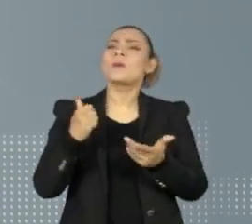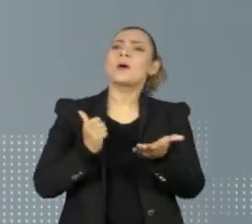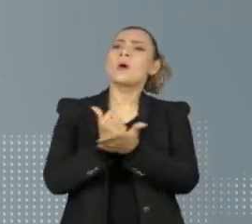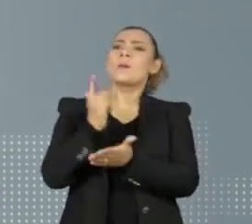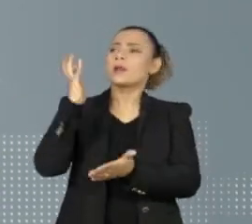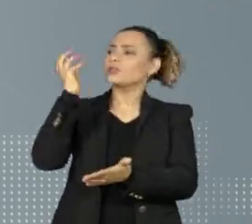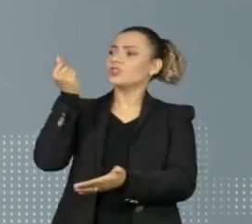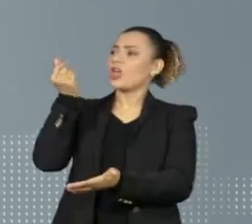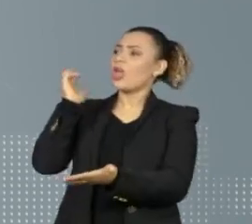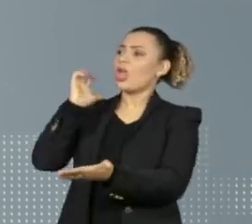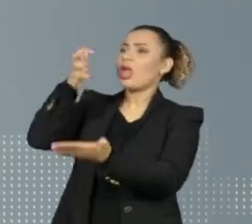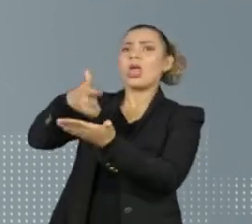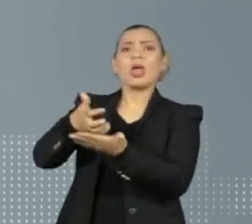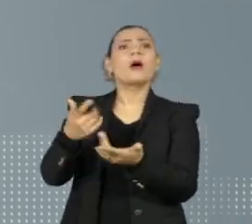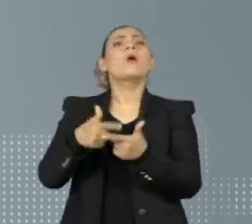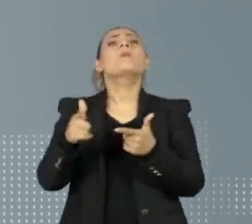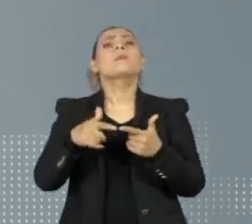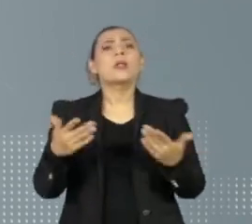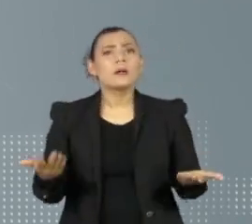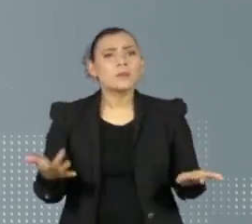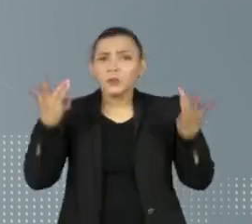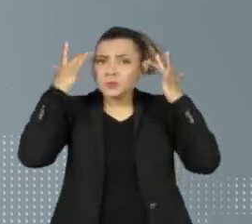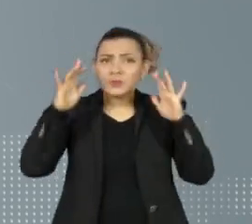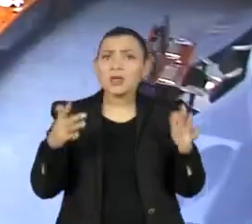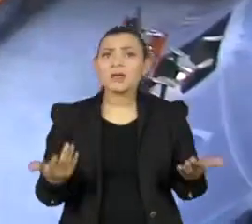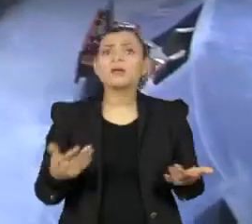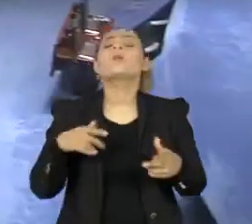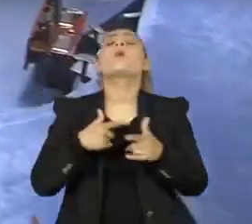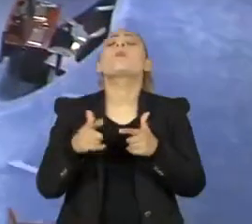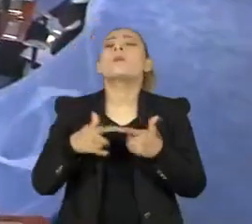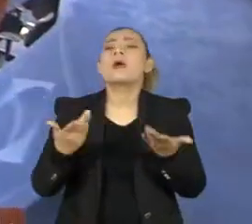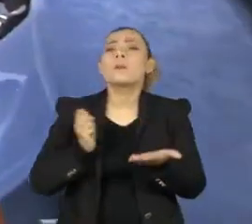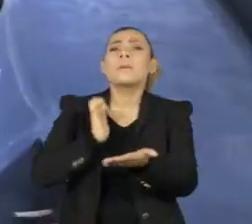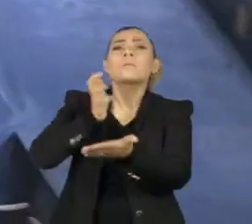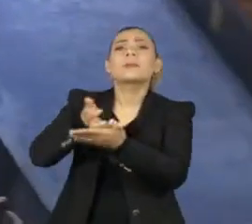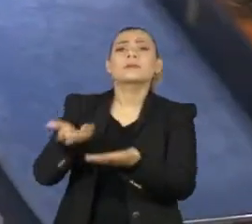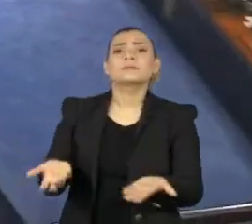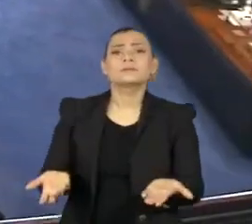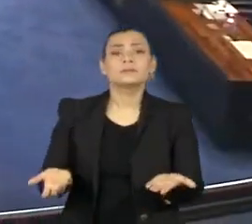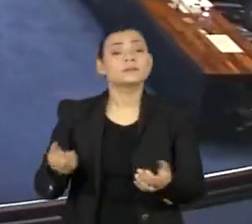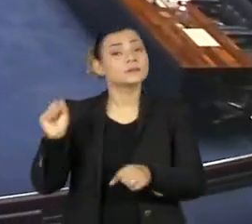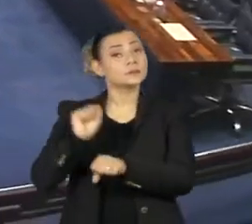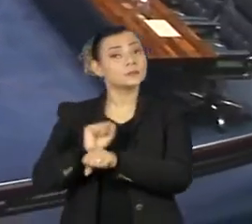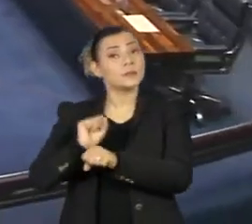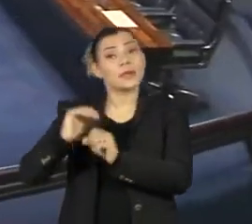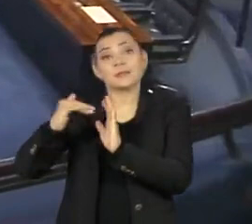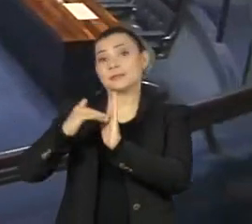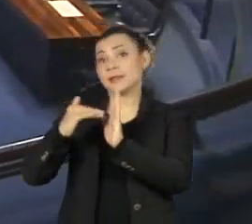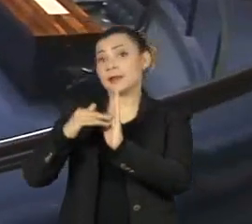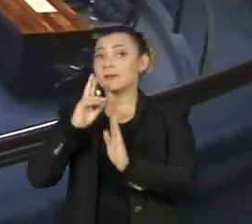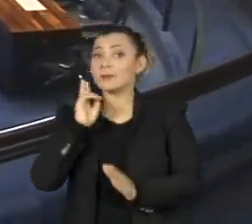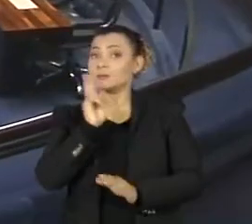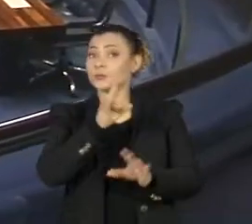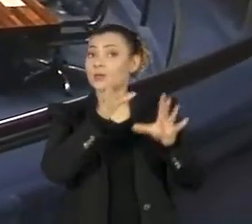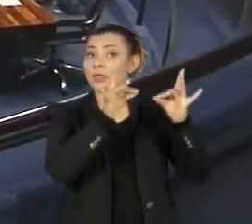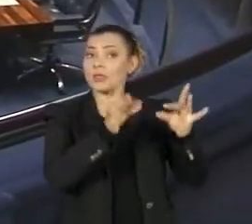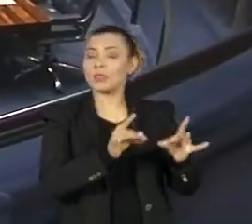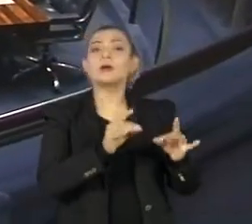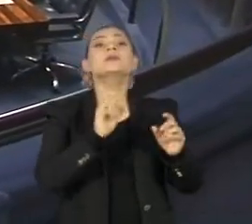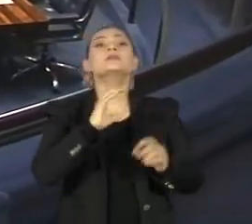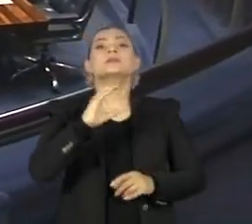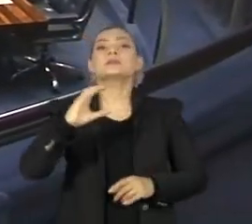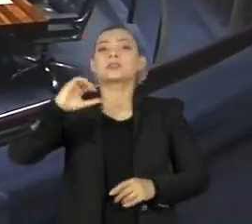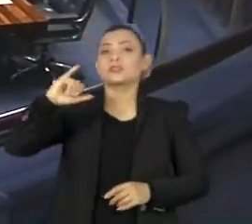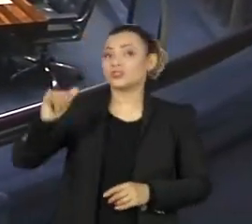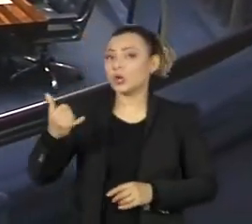com dinheiro vivo algum imóvel? Eu não sei o que está escrito na matéria. Qual o problema? Está parado no Senado, à espera de um relator na Comissão de Constituição e